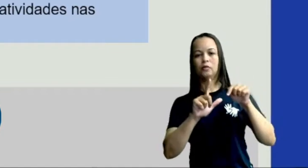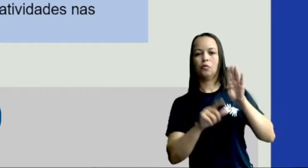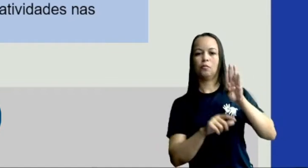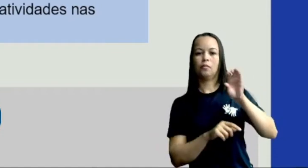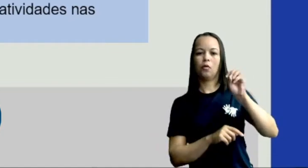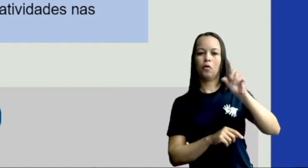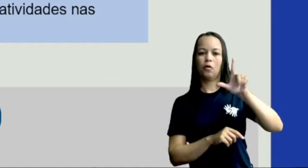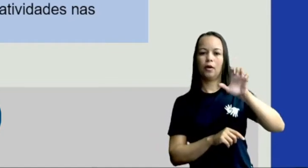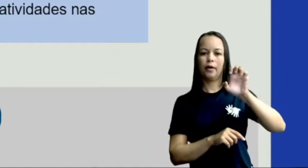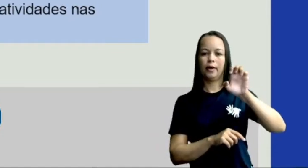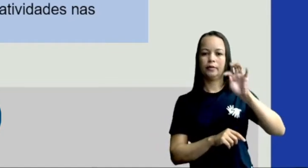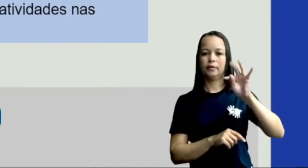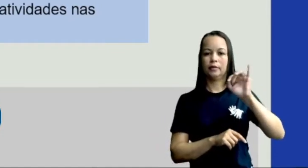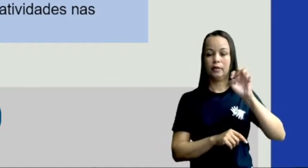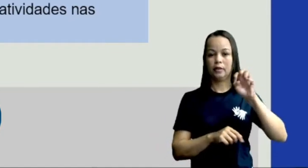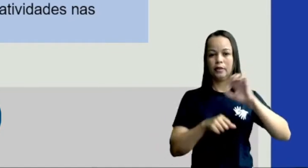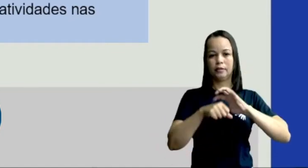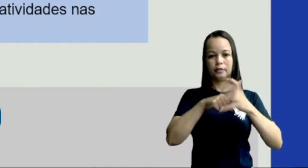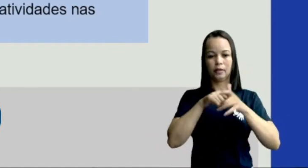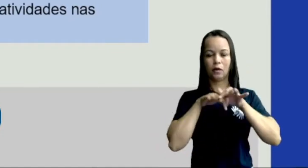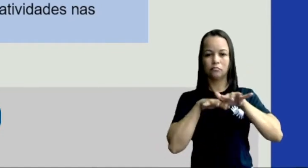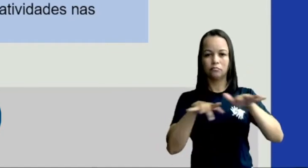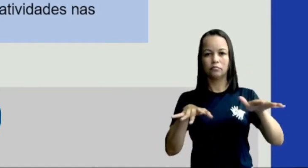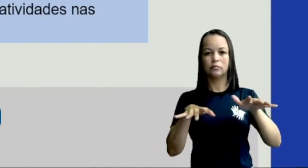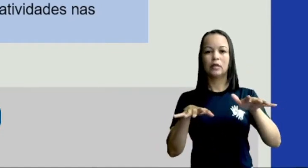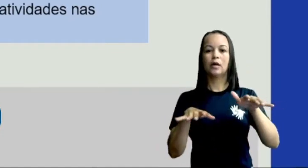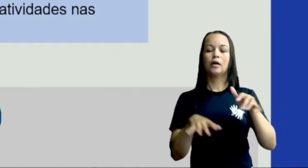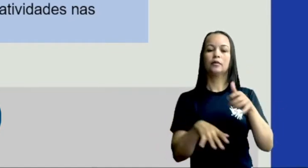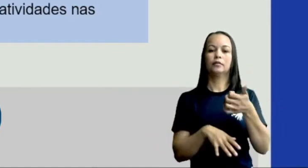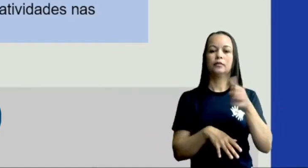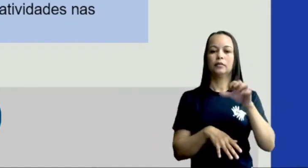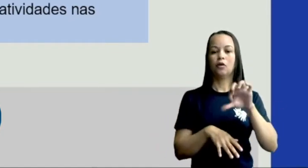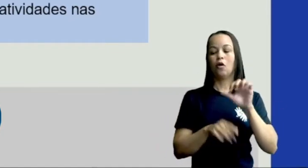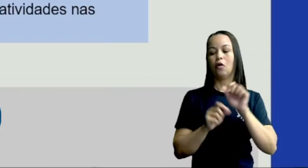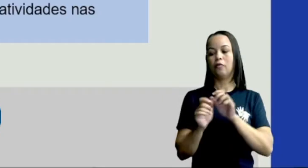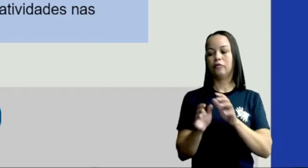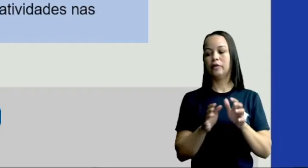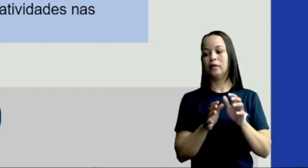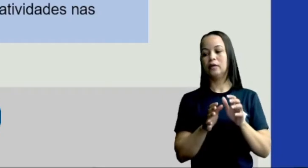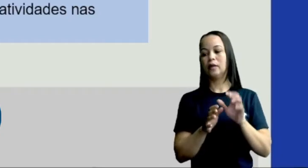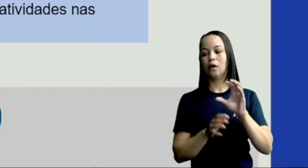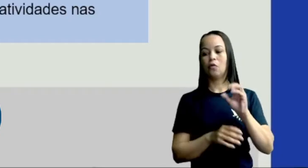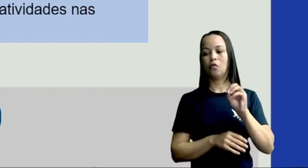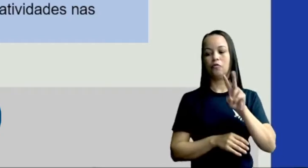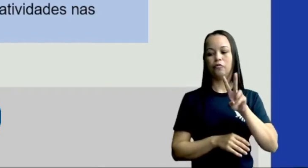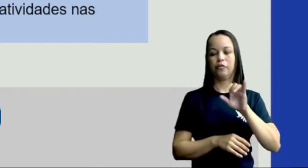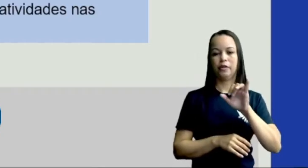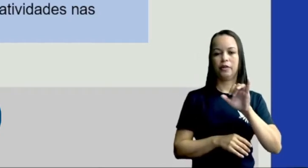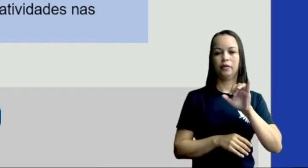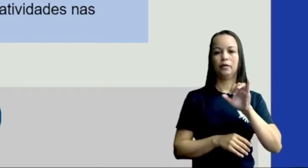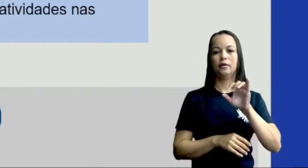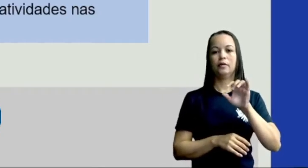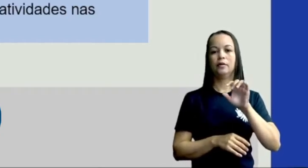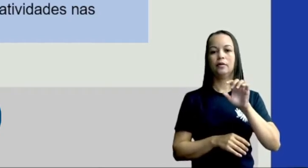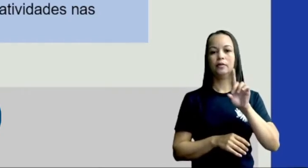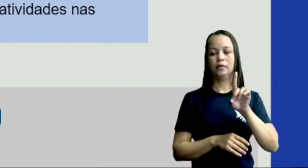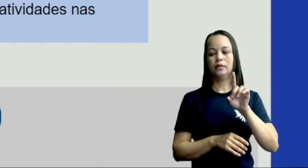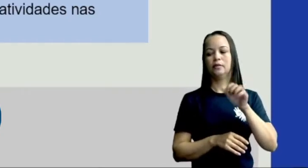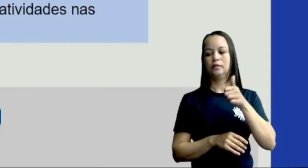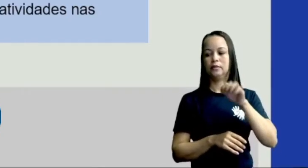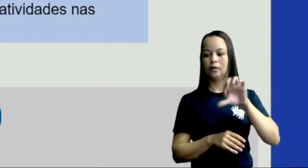da Covid-19, datado do dia 16 de agosto de 2021, que traz